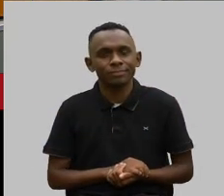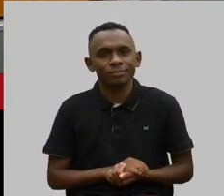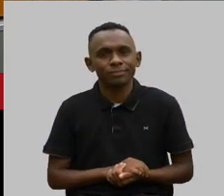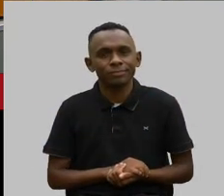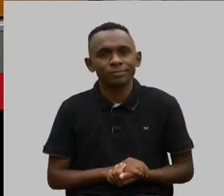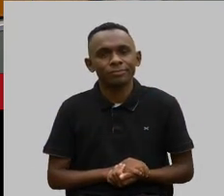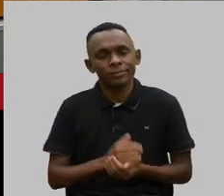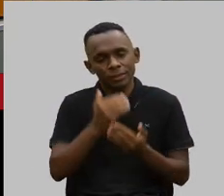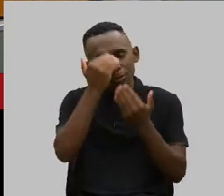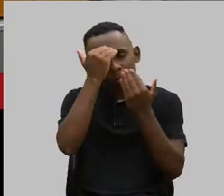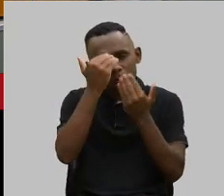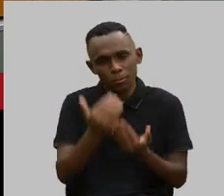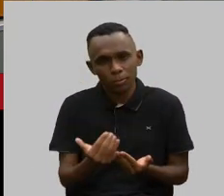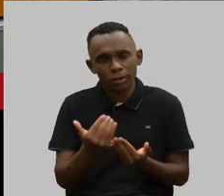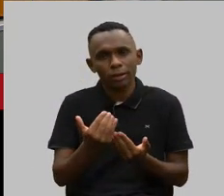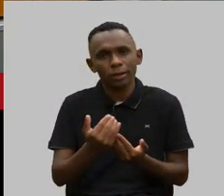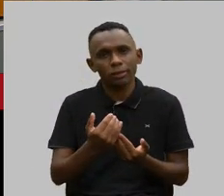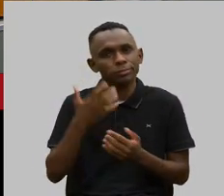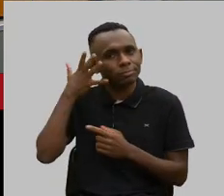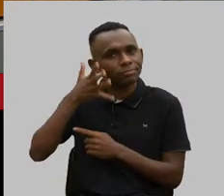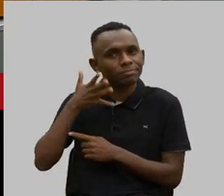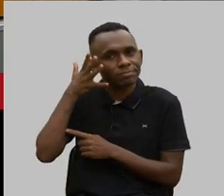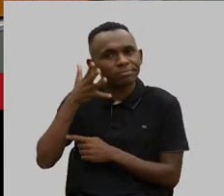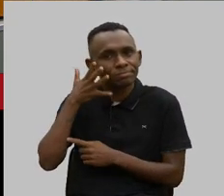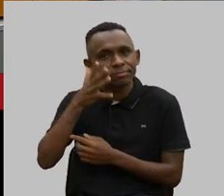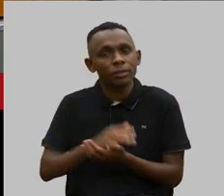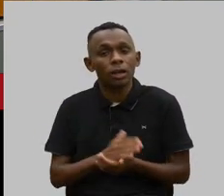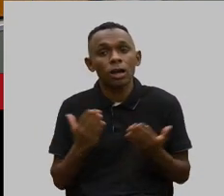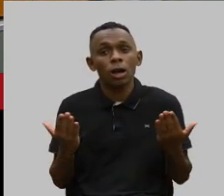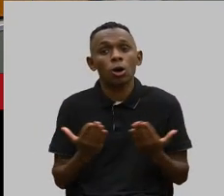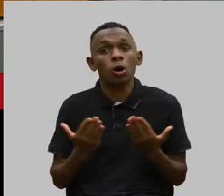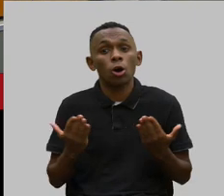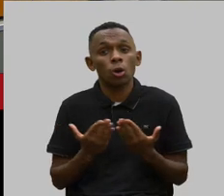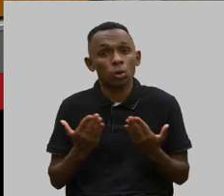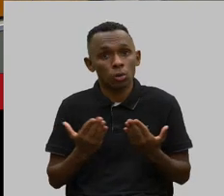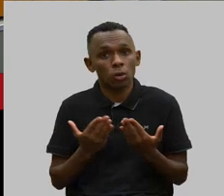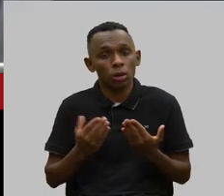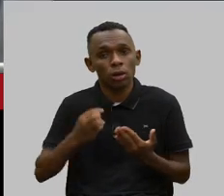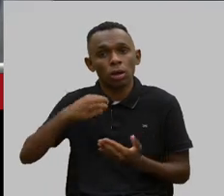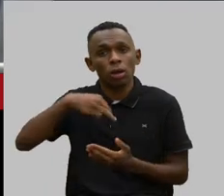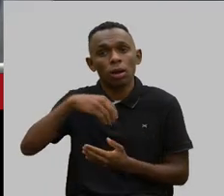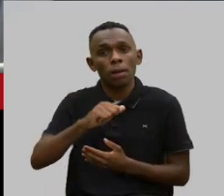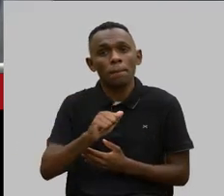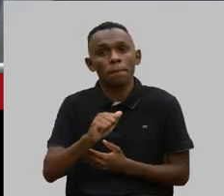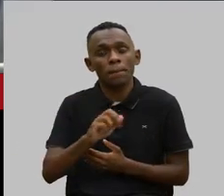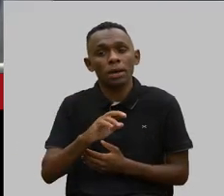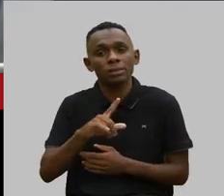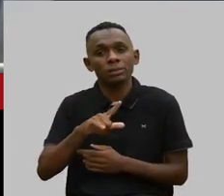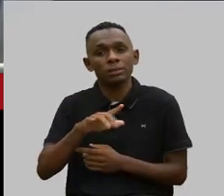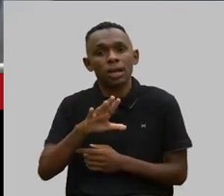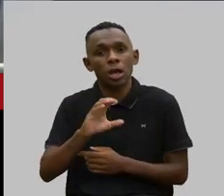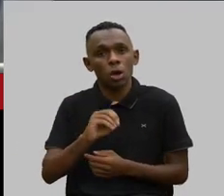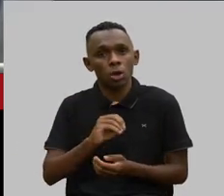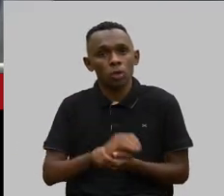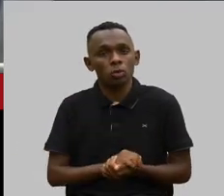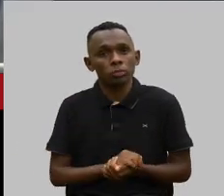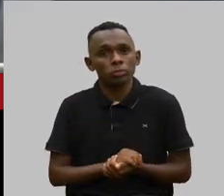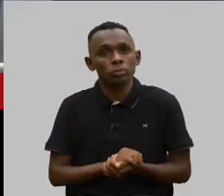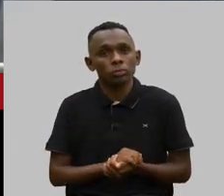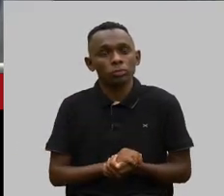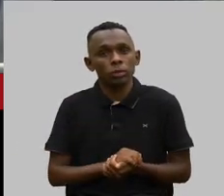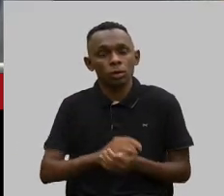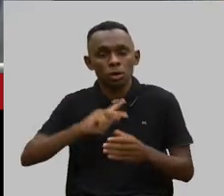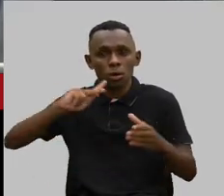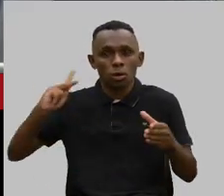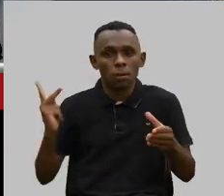Muito obrigada pelas considerações. Passo agora a palavra para o Marcelo Rodrigo Barbosa, coordenador-geral do PROCON,